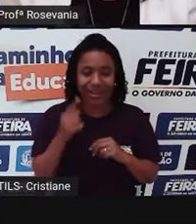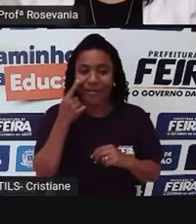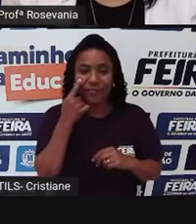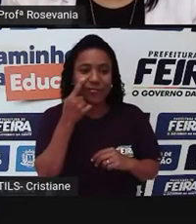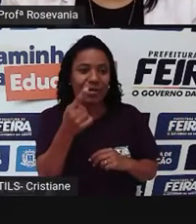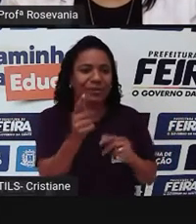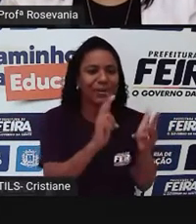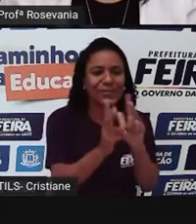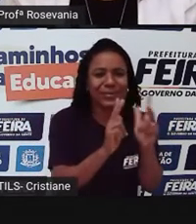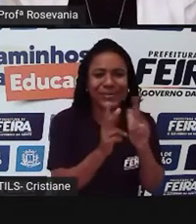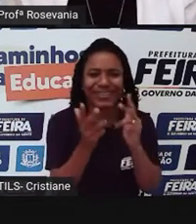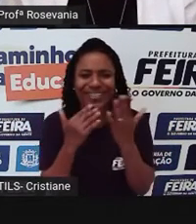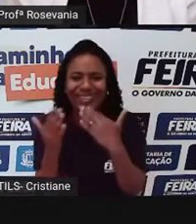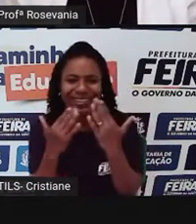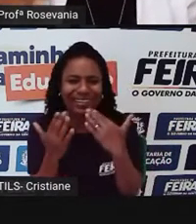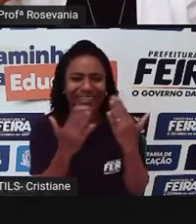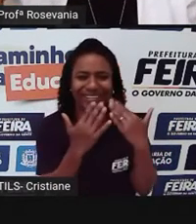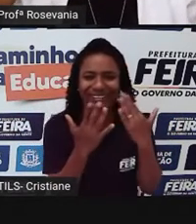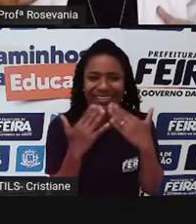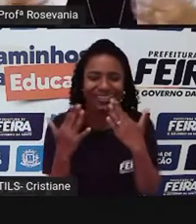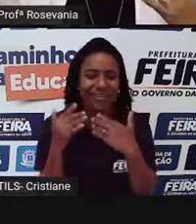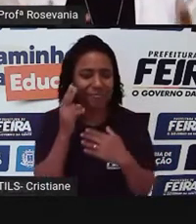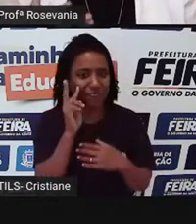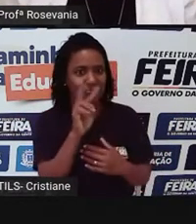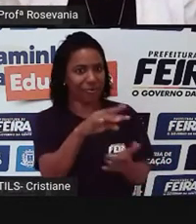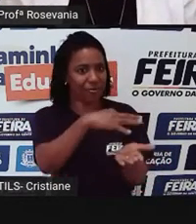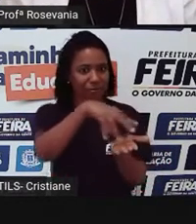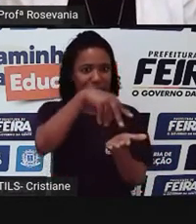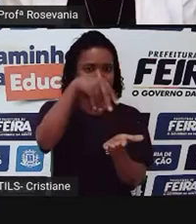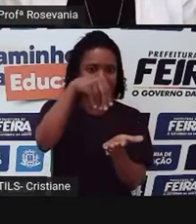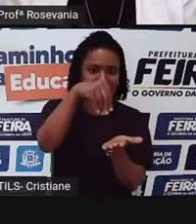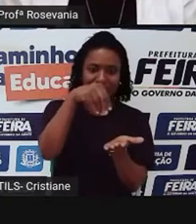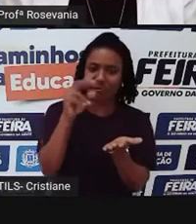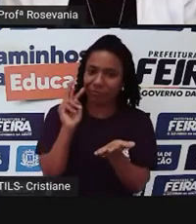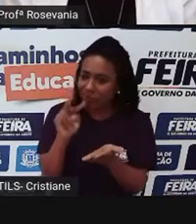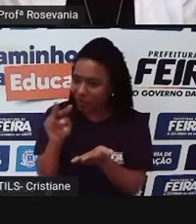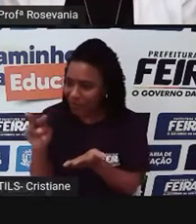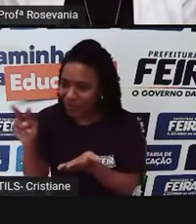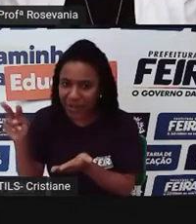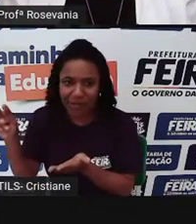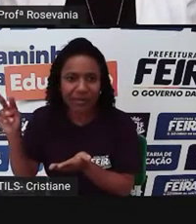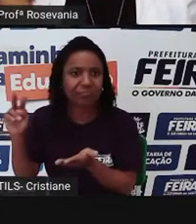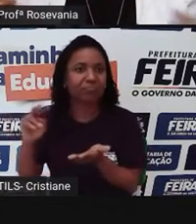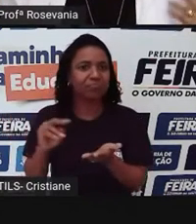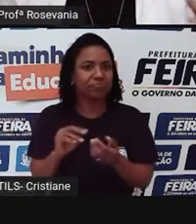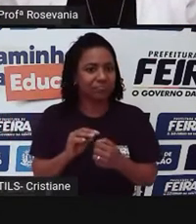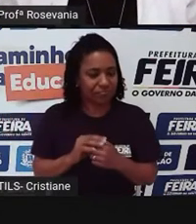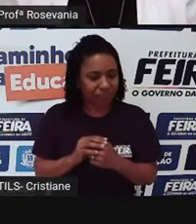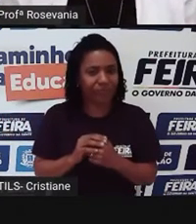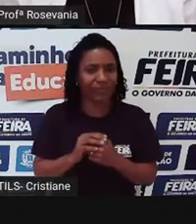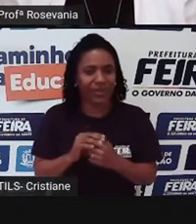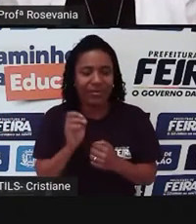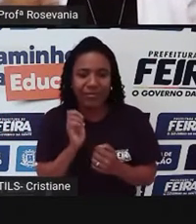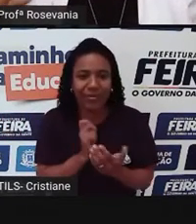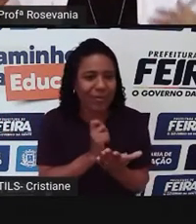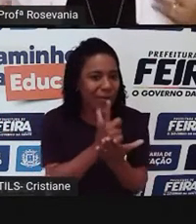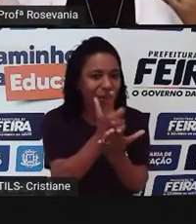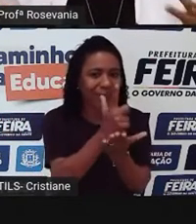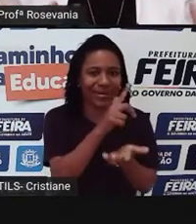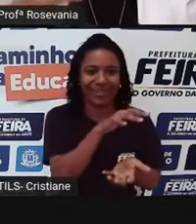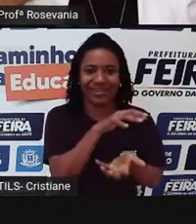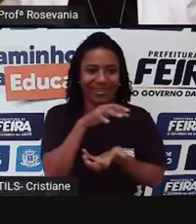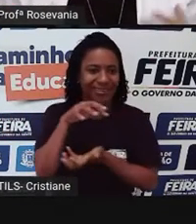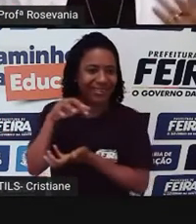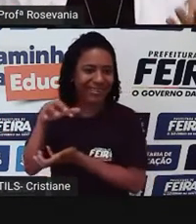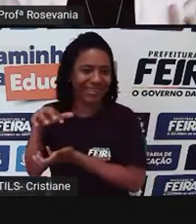criatividade das pessoas ali que fabricam aquele tipo de produto, você acaba levando pra sua casa, acho que